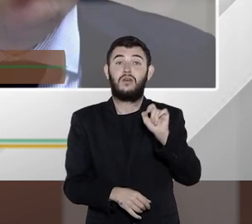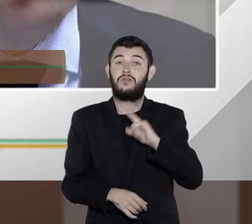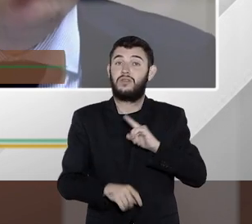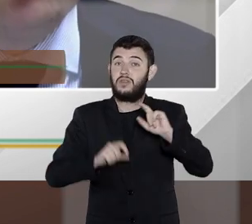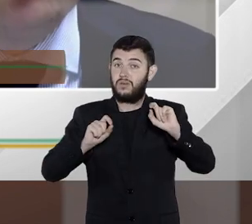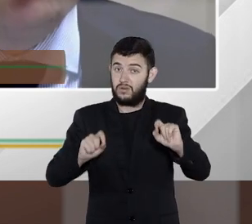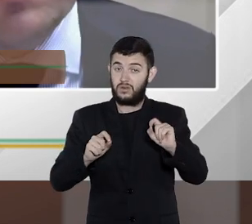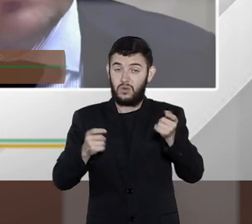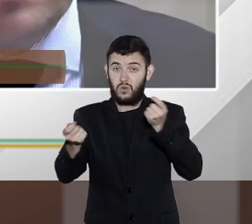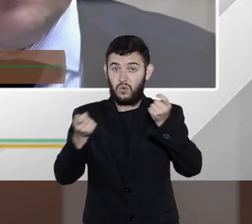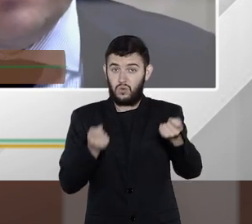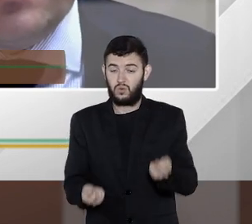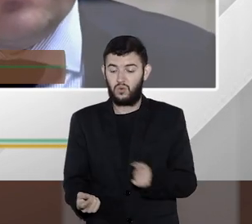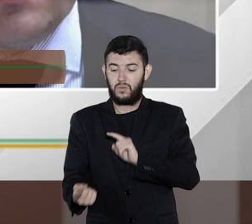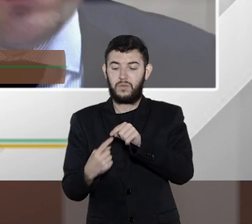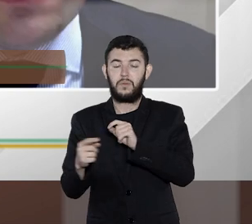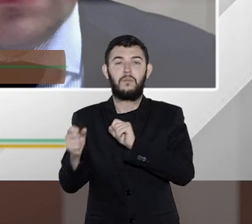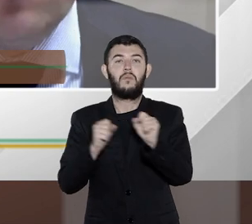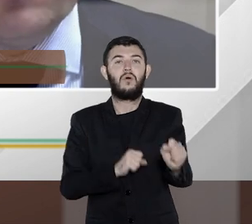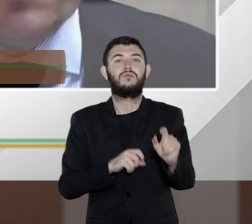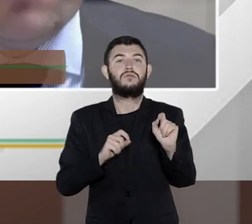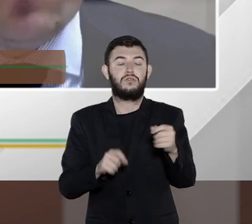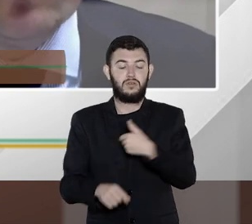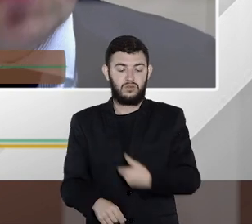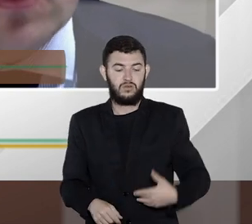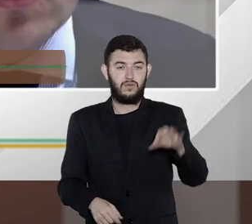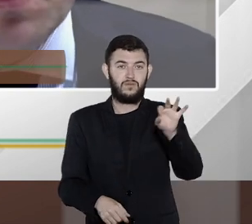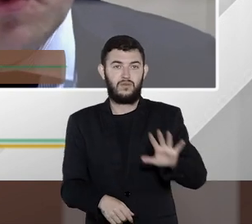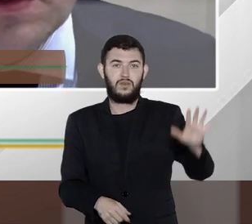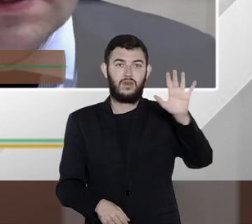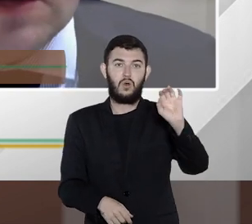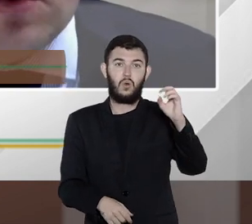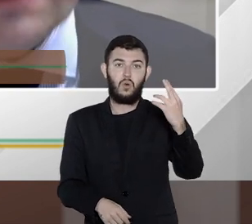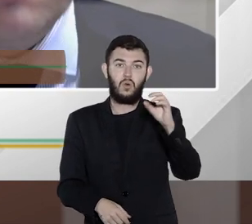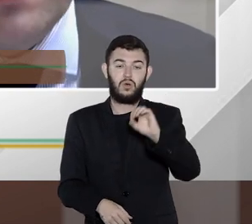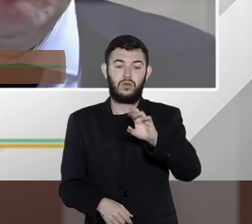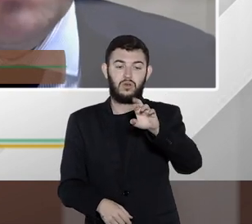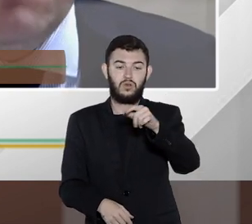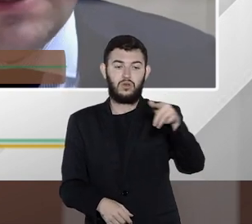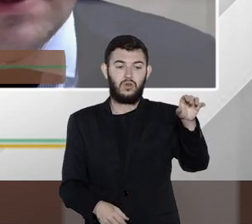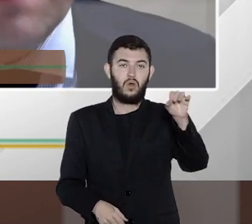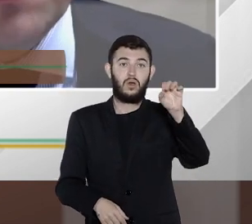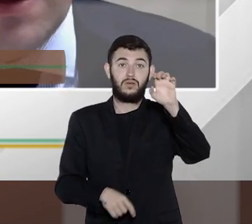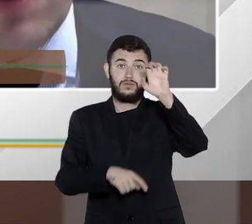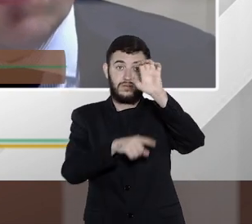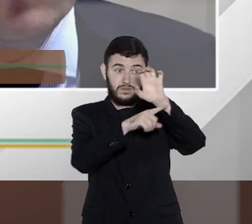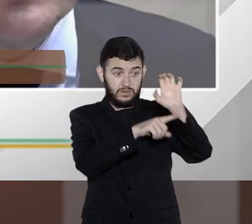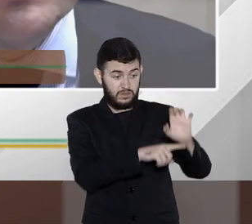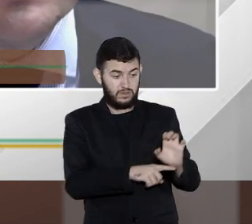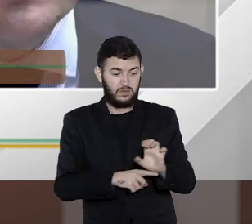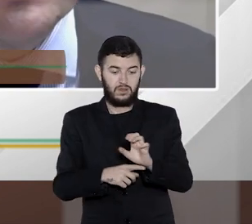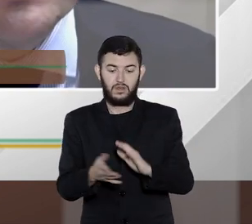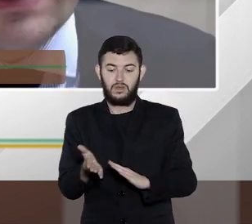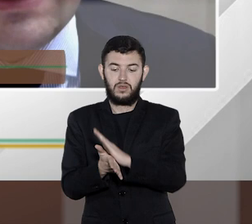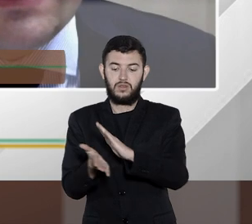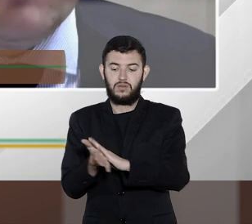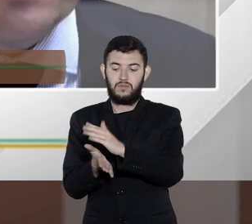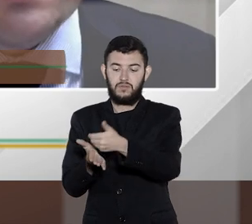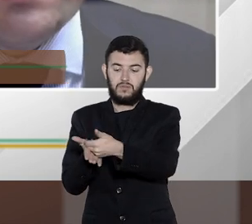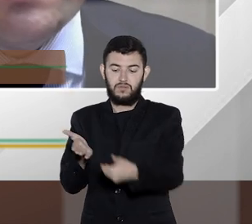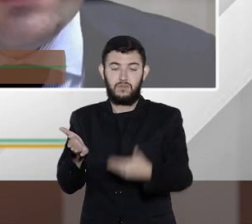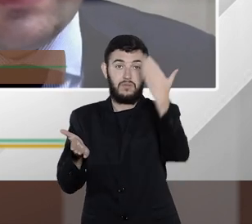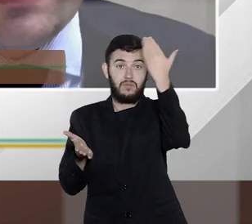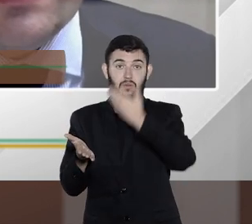de retirada por exemplo na União e também alguns órgãos públicos estaduais você vai imprimir algum extrato